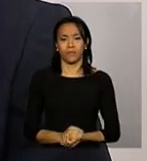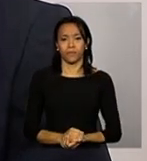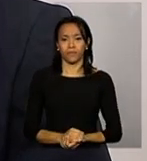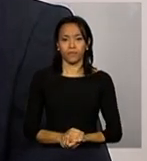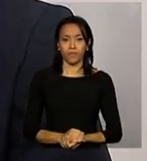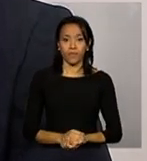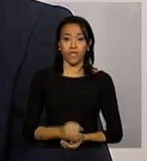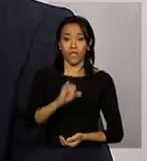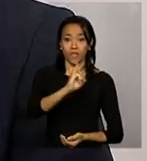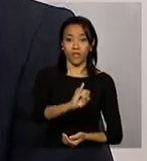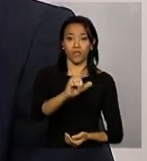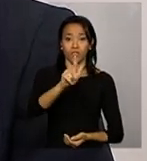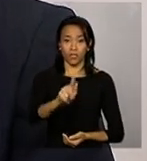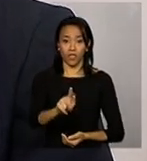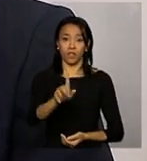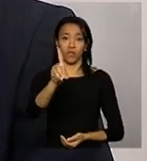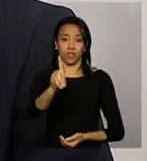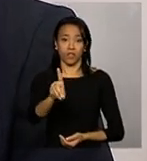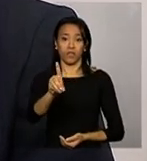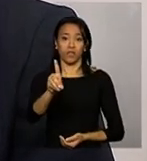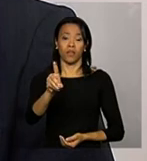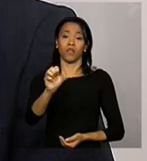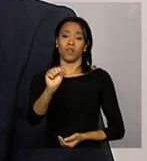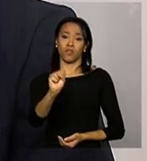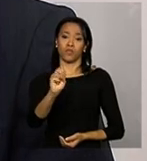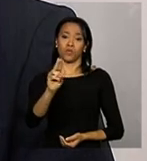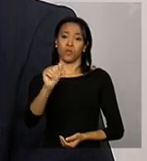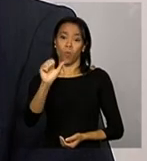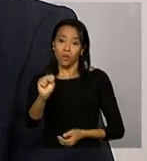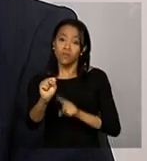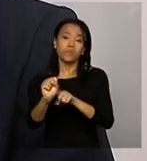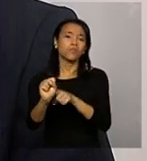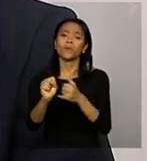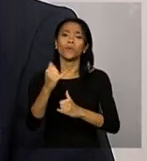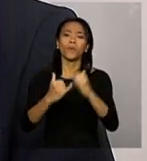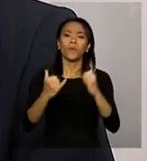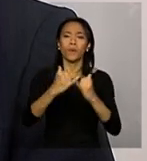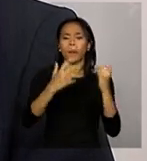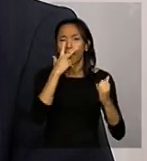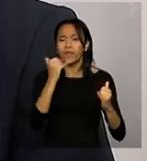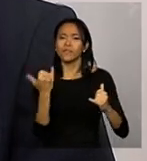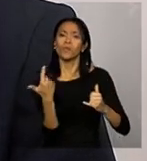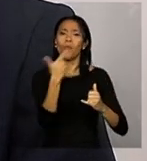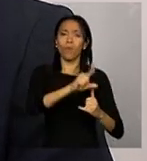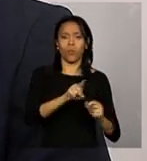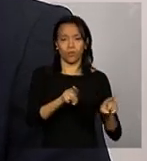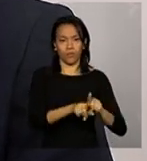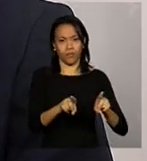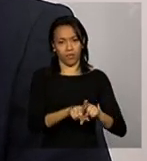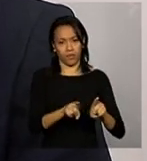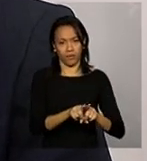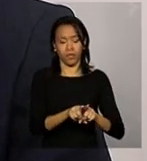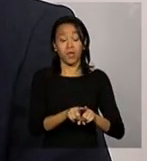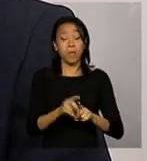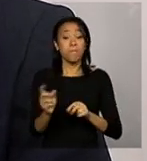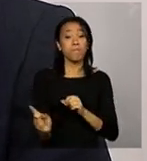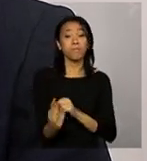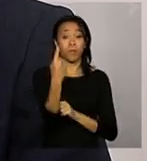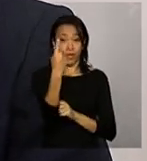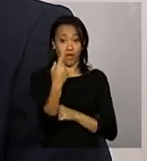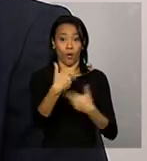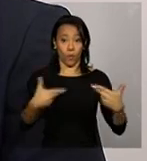IGD SUAS, ele tem uma estrutura bem semelhante apresentada no GDPBF, tá? A primeira coisa que o gestor